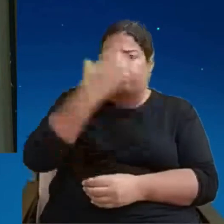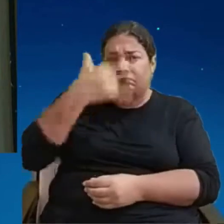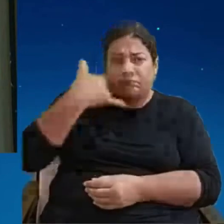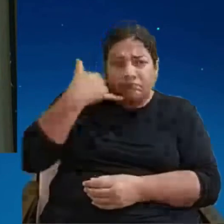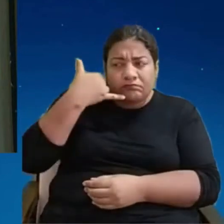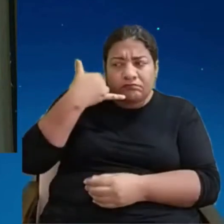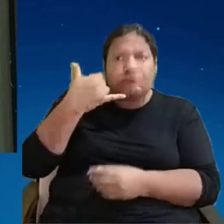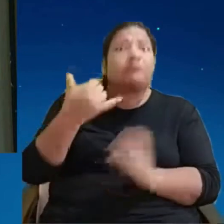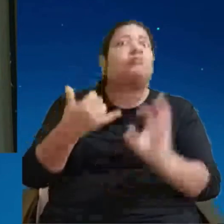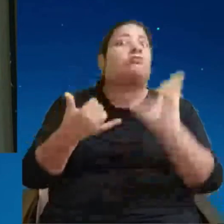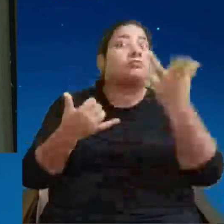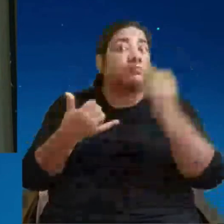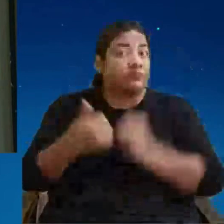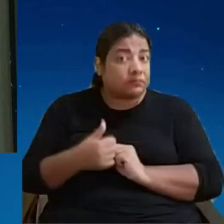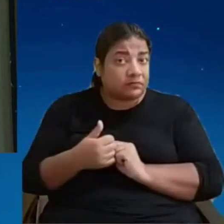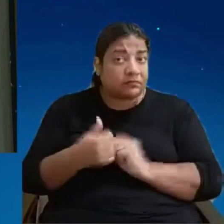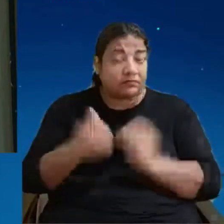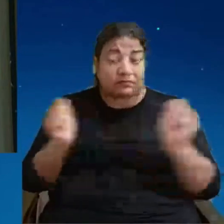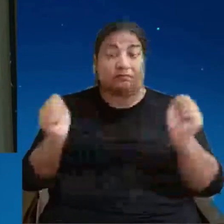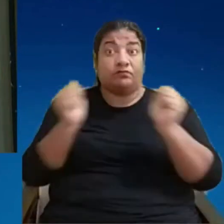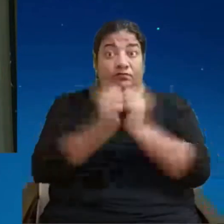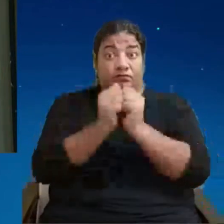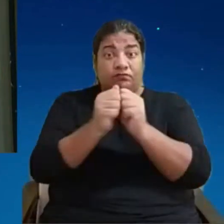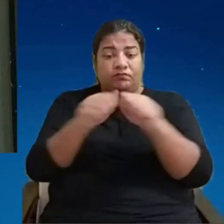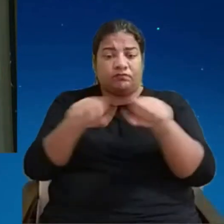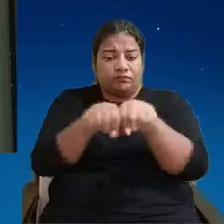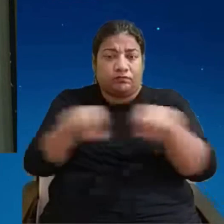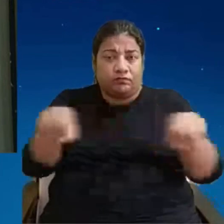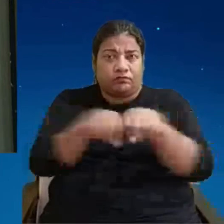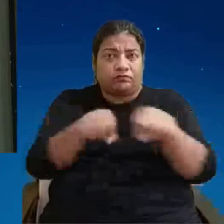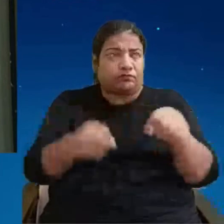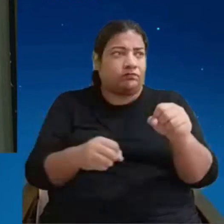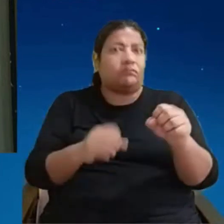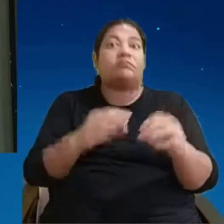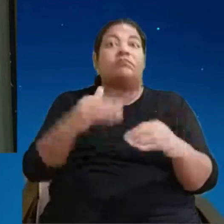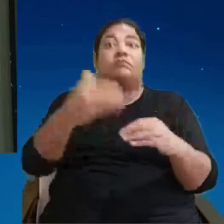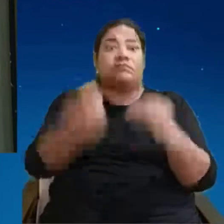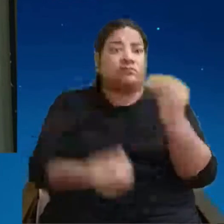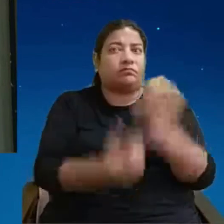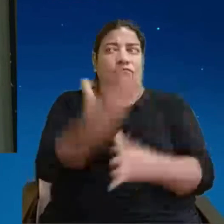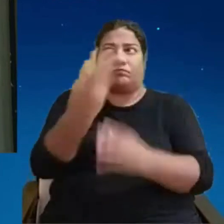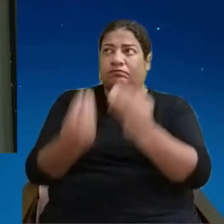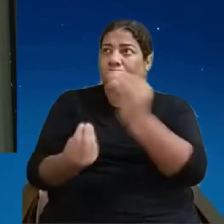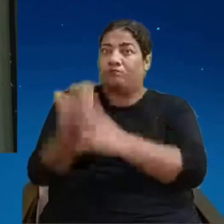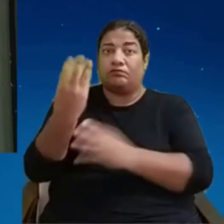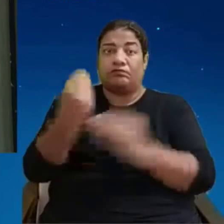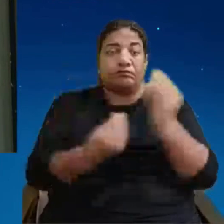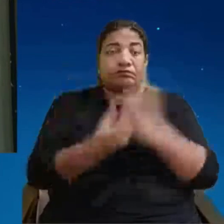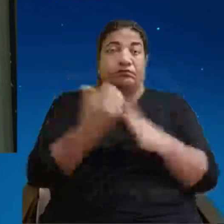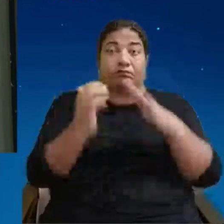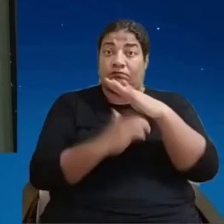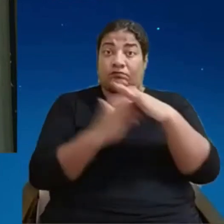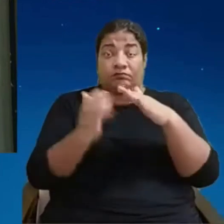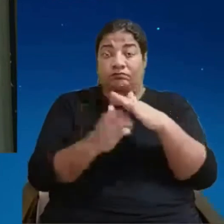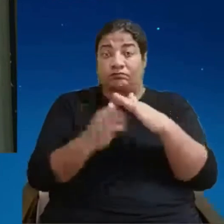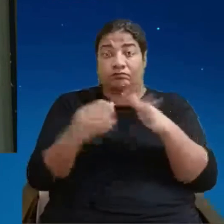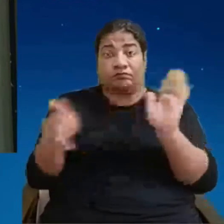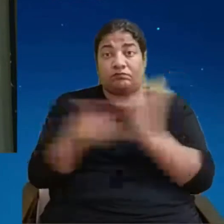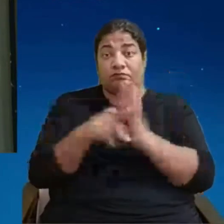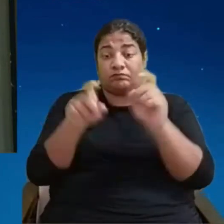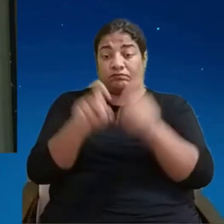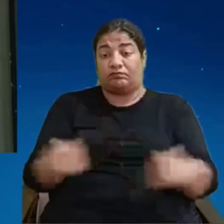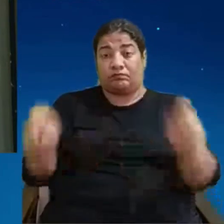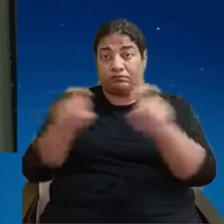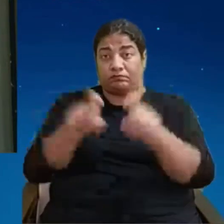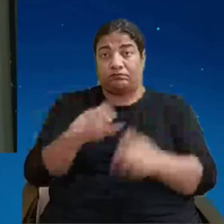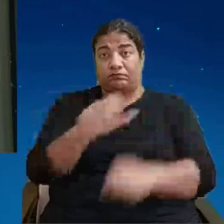juntando com a conexão começou a surgir um monte de empresa puramente digital que são os apps então eu faço uma analogia que é